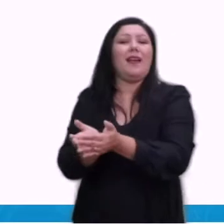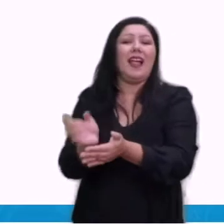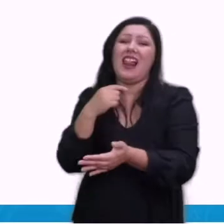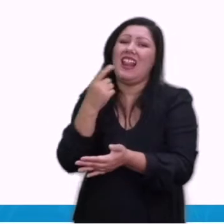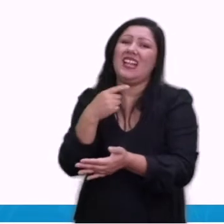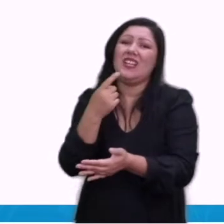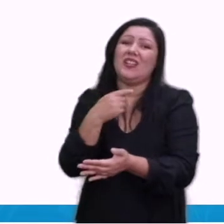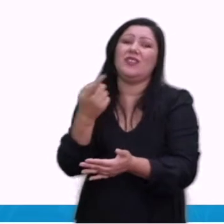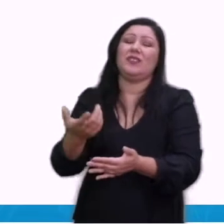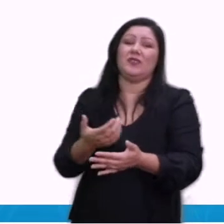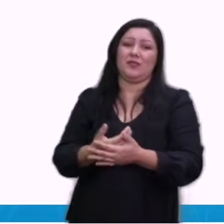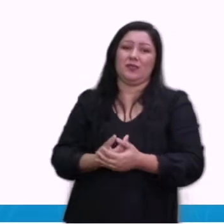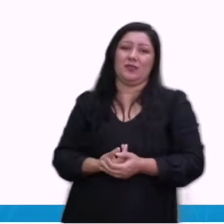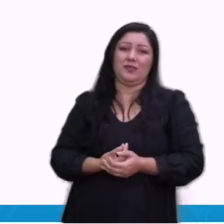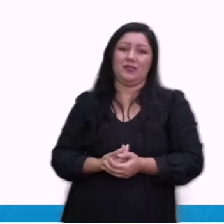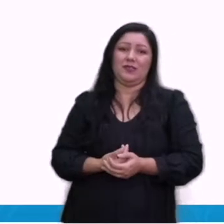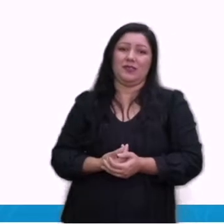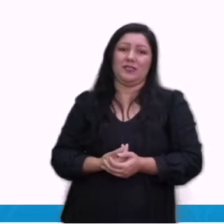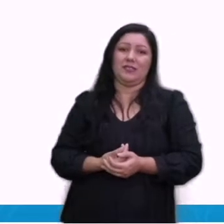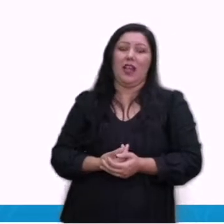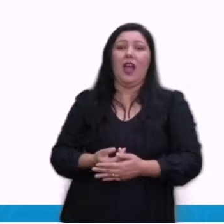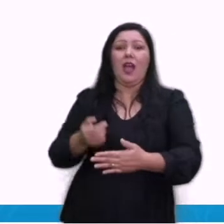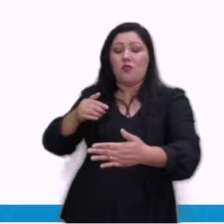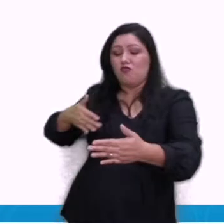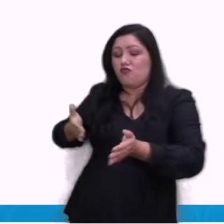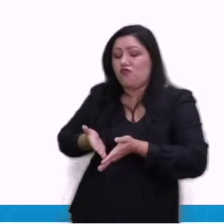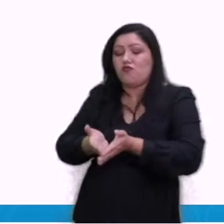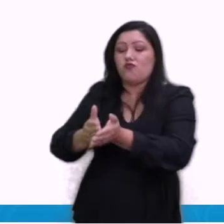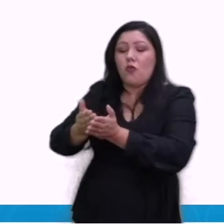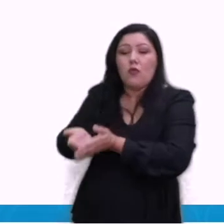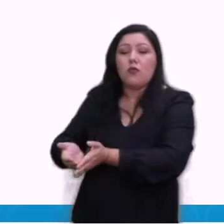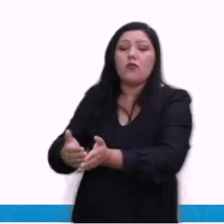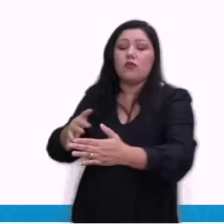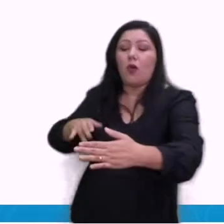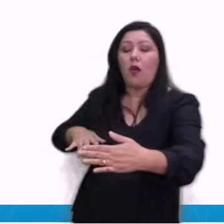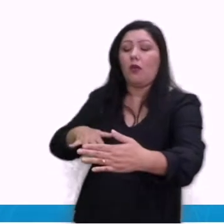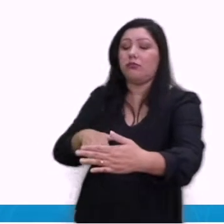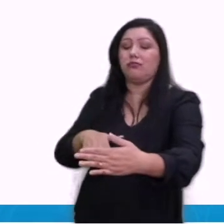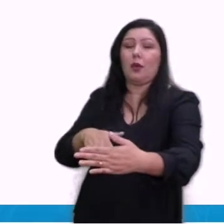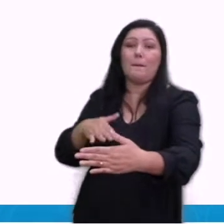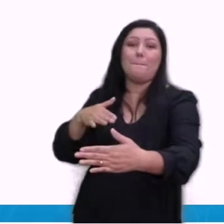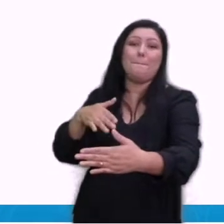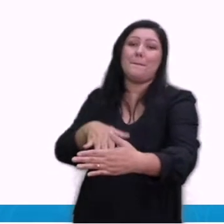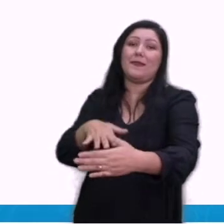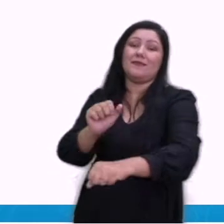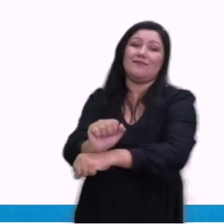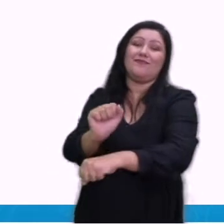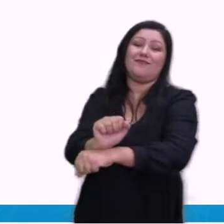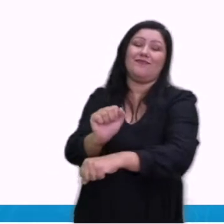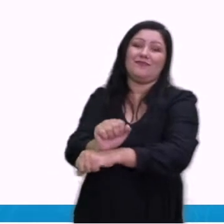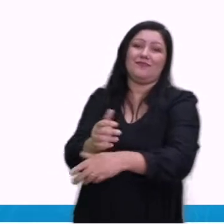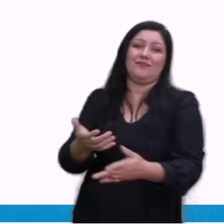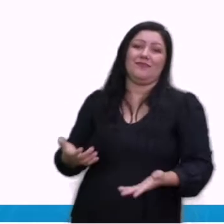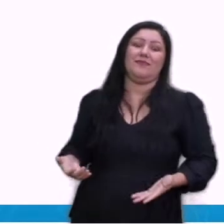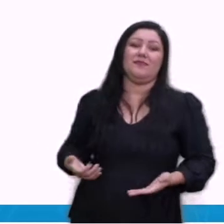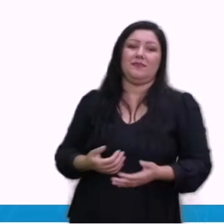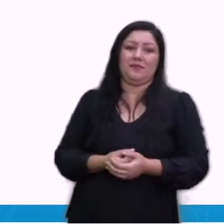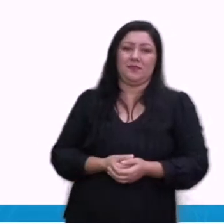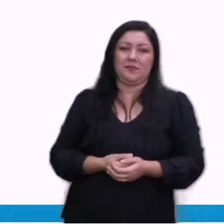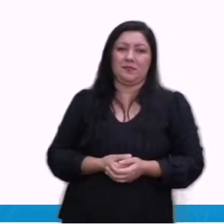rompendo a navegação nesse canal, que é o canal que liga o